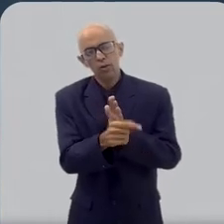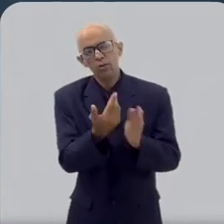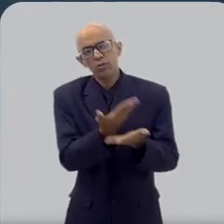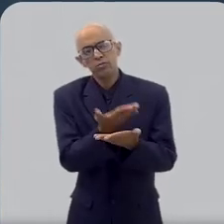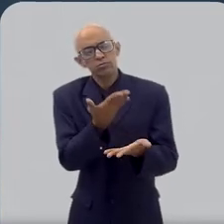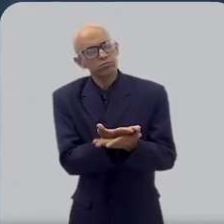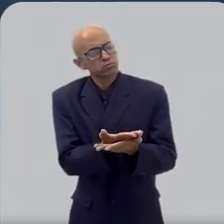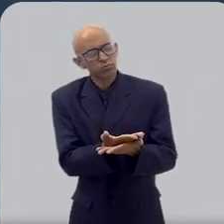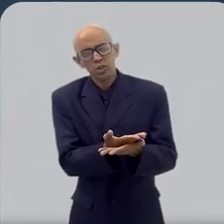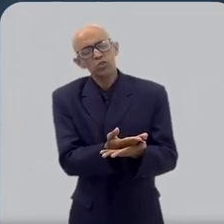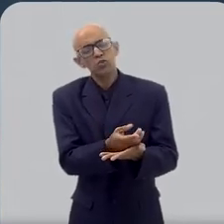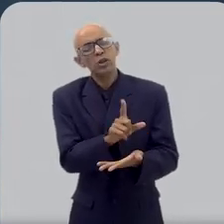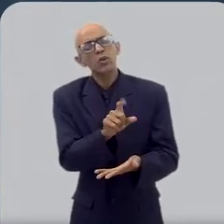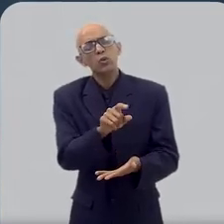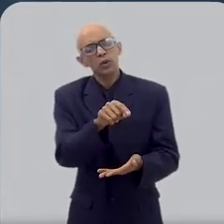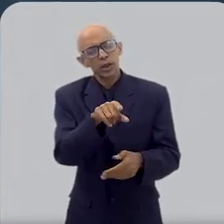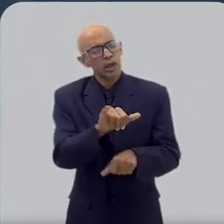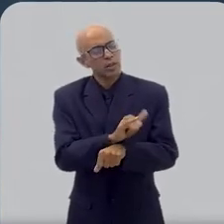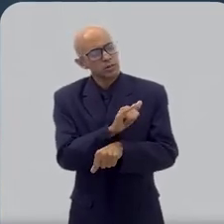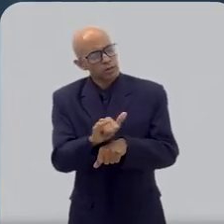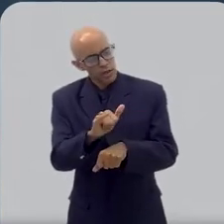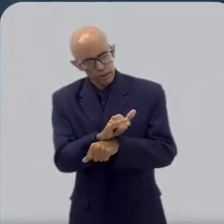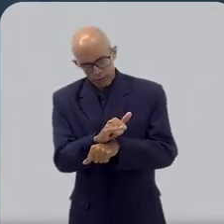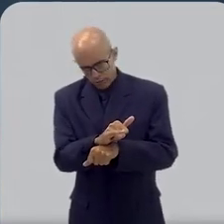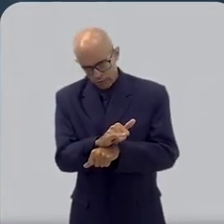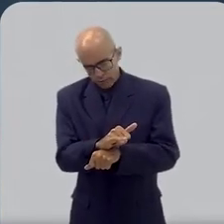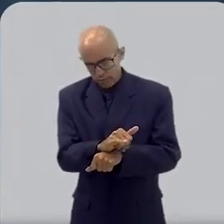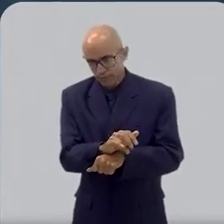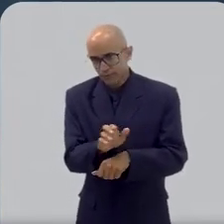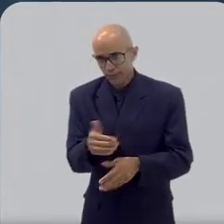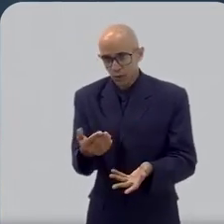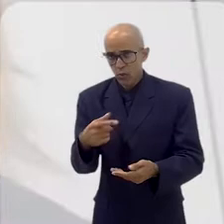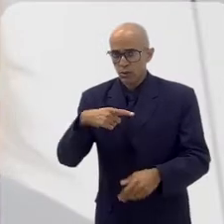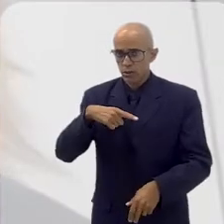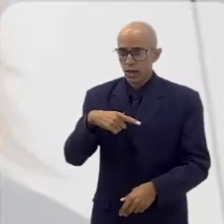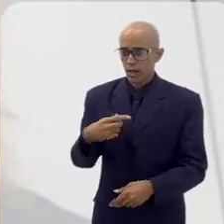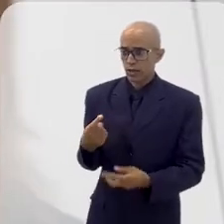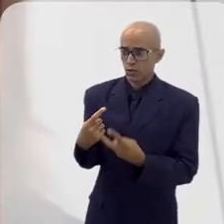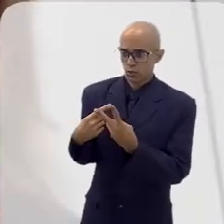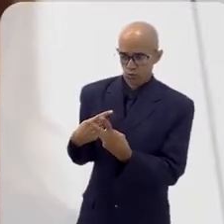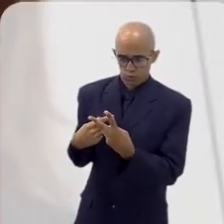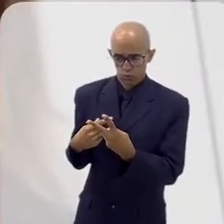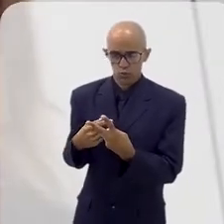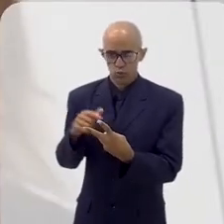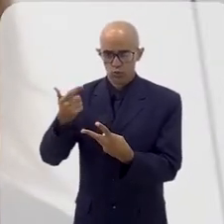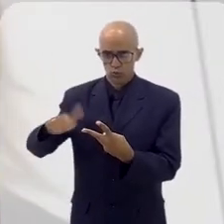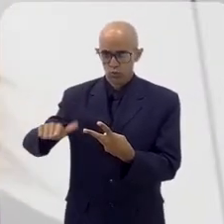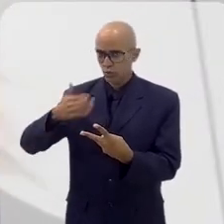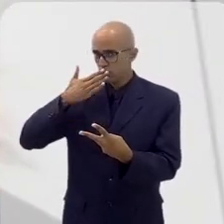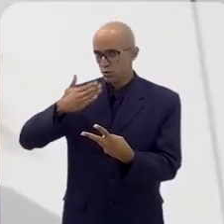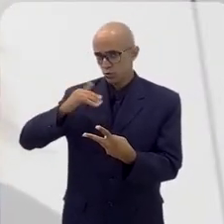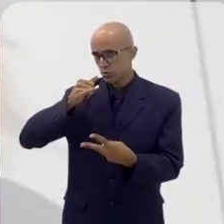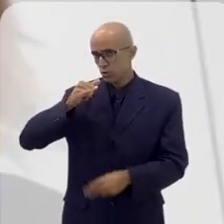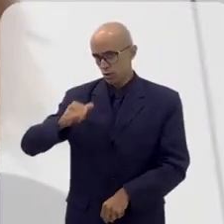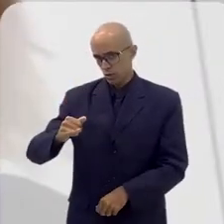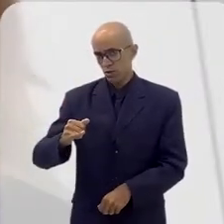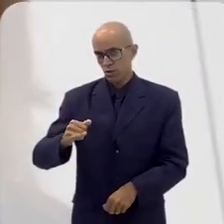fontes estão sendo estudadas ou colocadas em prática ou testadas nesse campo? Tem duas fontes que